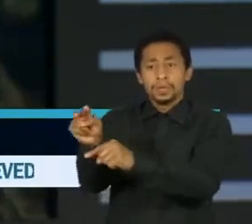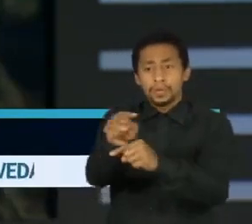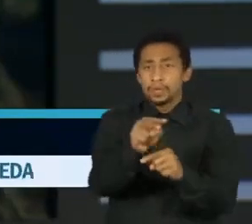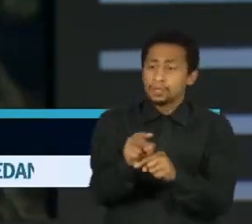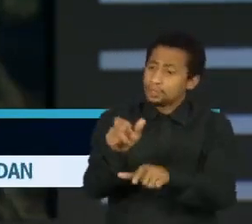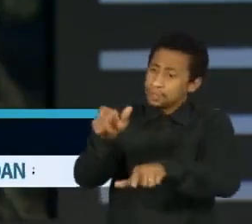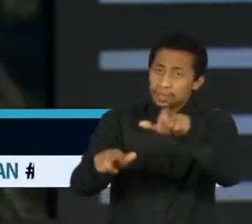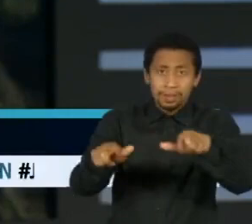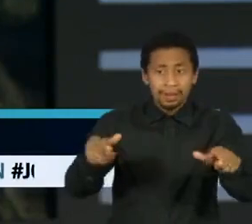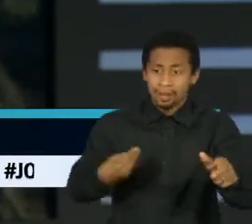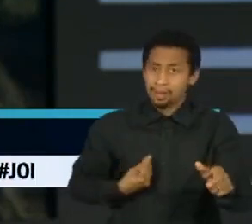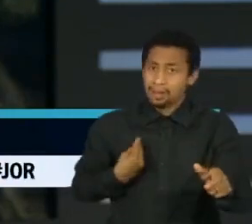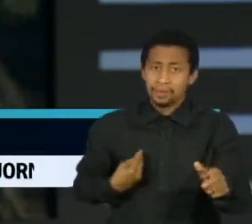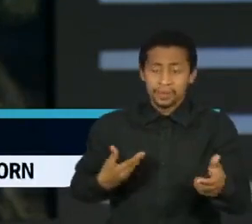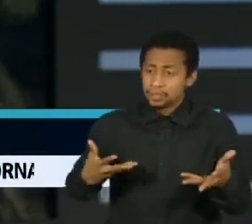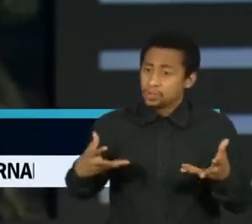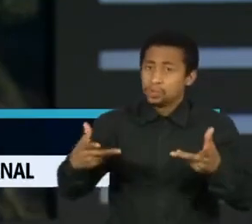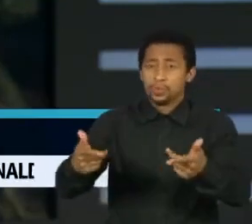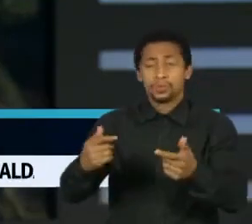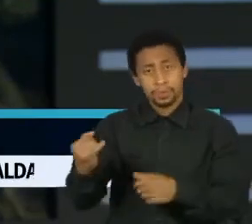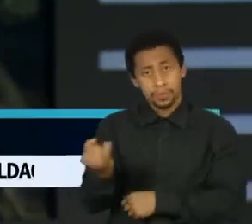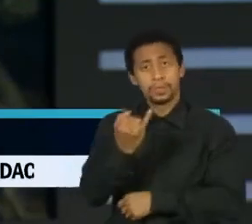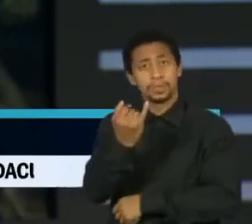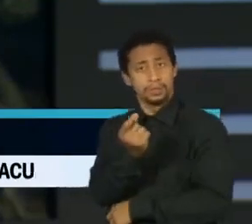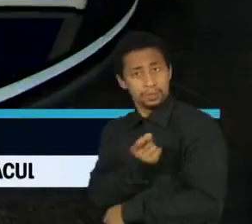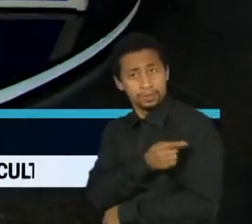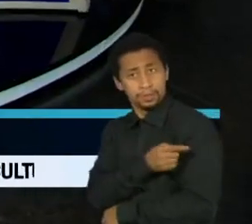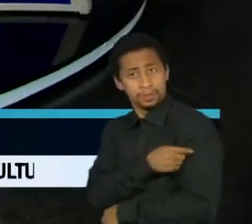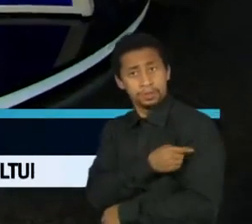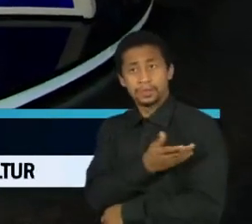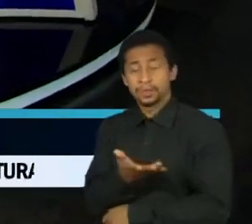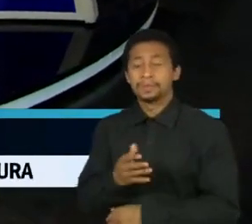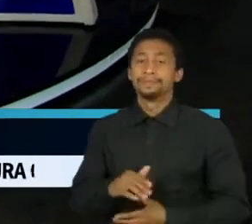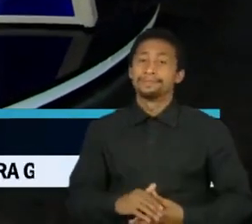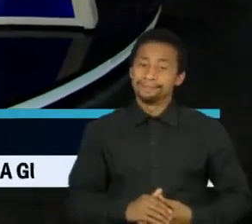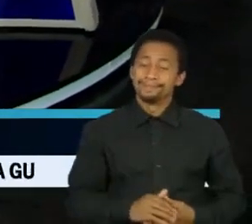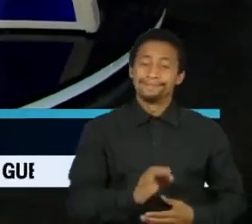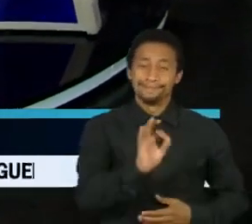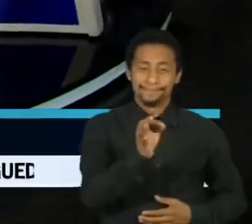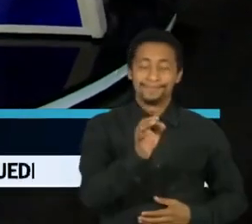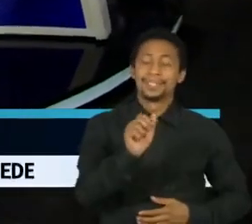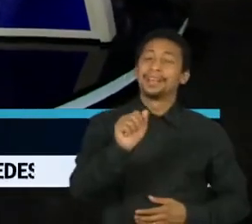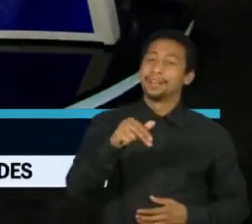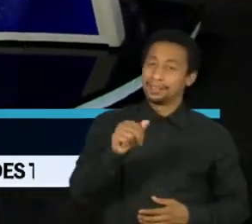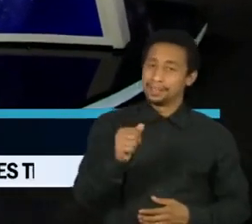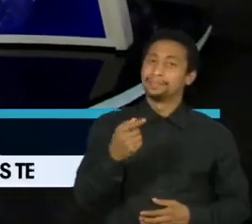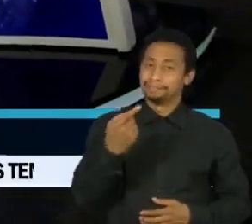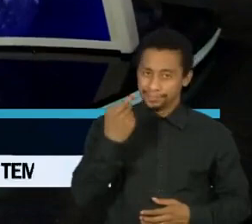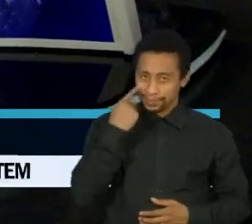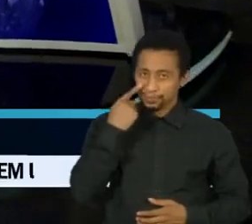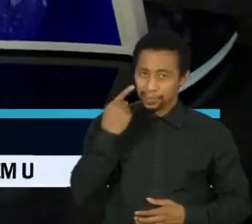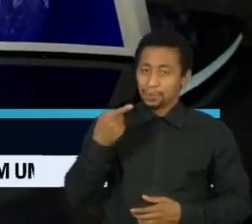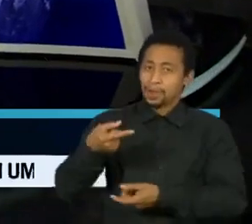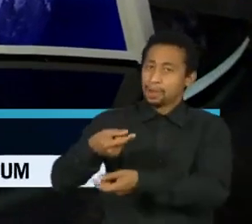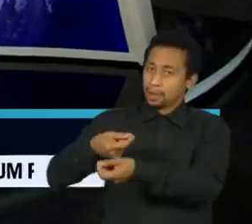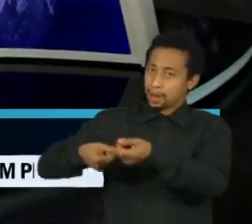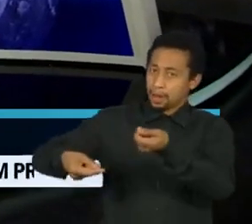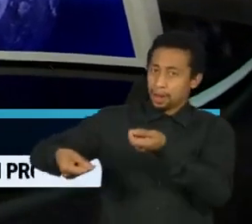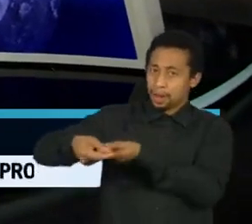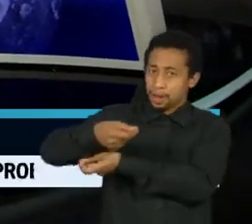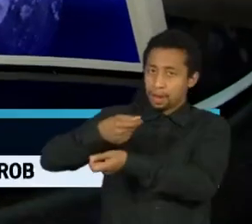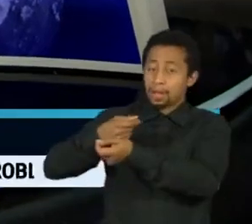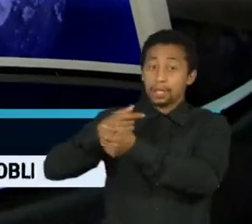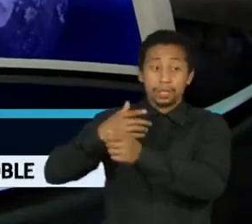mas a vida de outras pessoas e por isso é importante se vacinar. E, Ana, e com isso também o mercado enlouqueceu com a chegada dessa variante